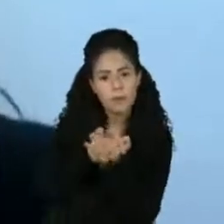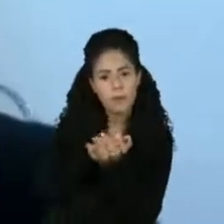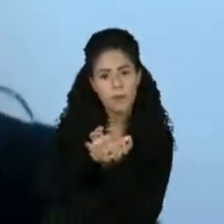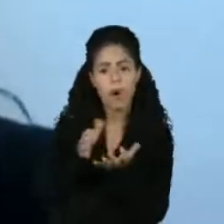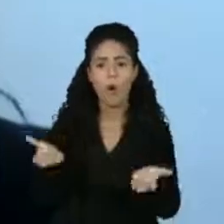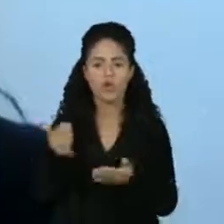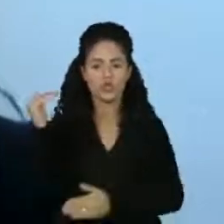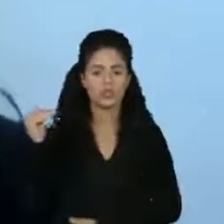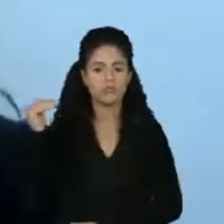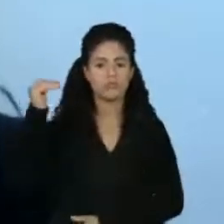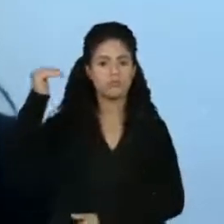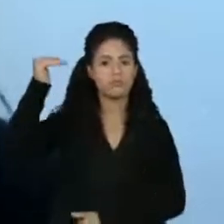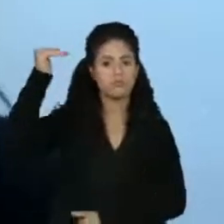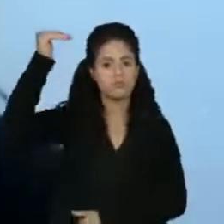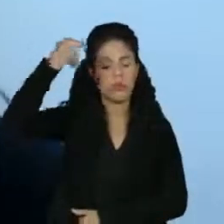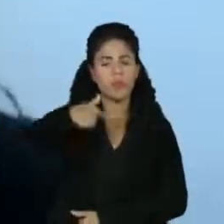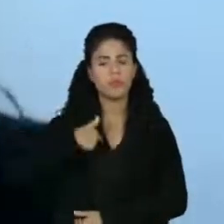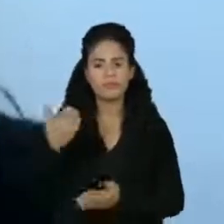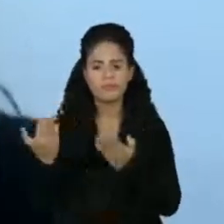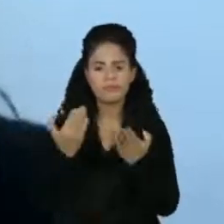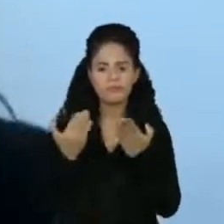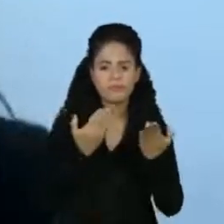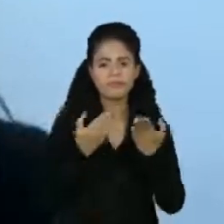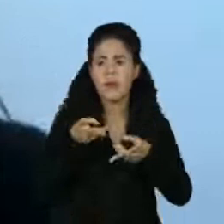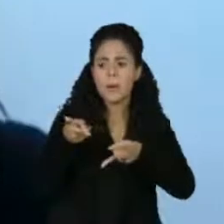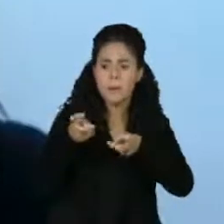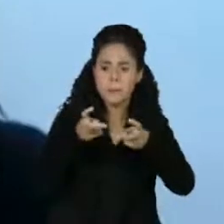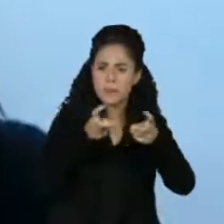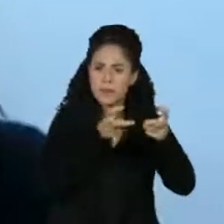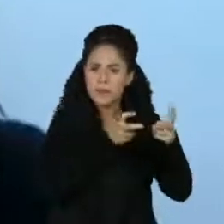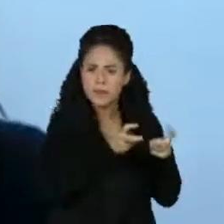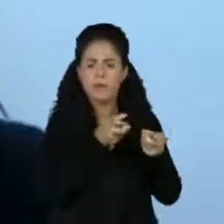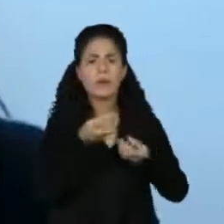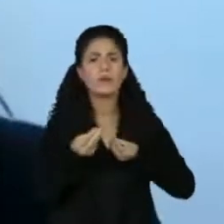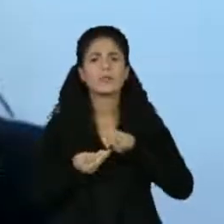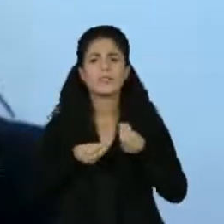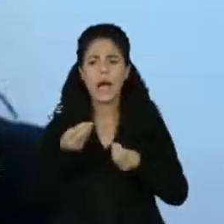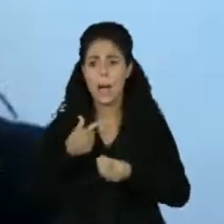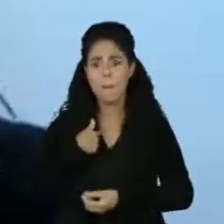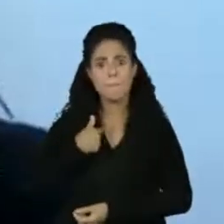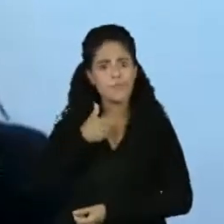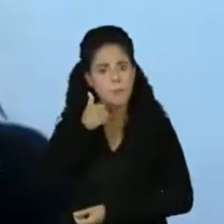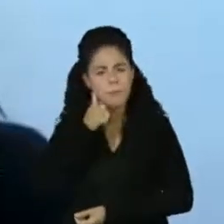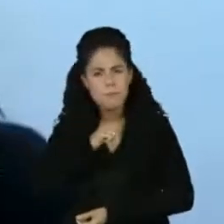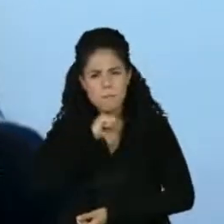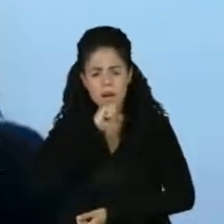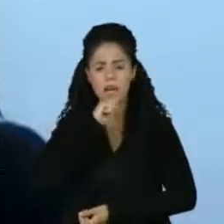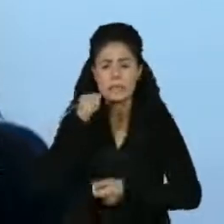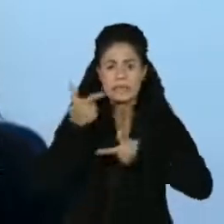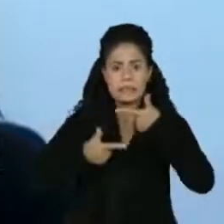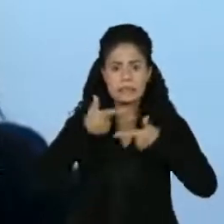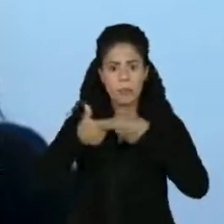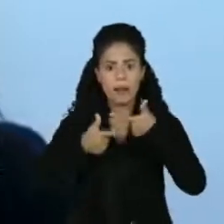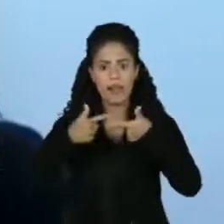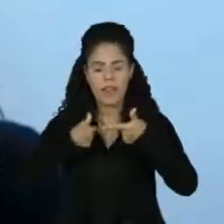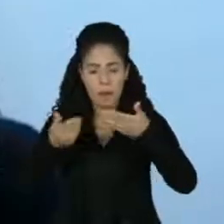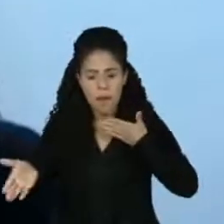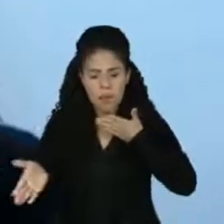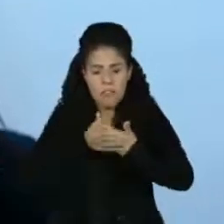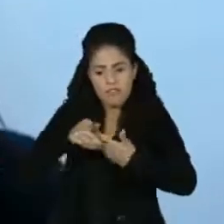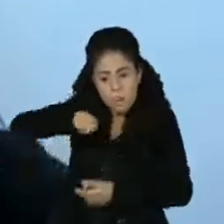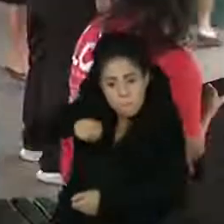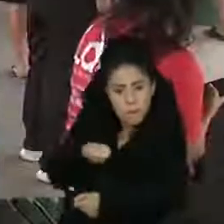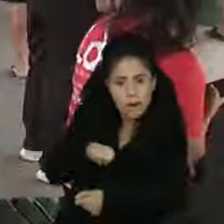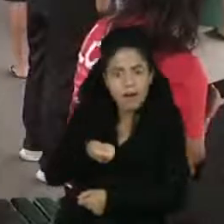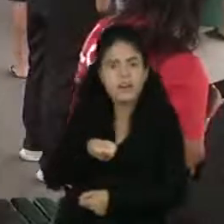fase adulta, em terapia, é eu percebo que todo o sentimento que eu tinha quando minha mãe ia trabalhar e mandava eu fechar a porta, era de me preparar para vê-la